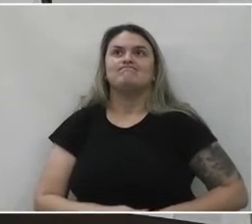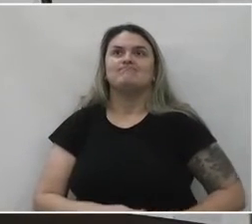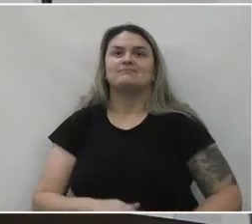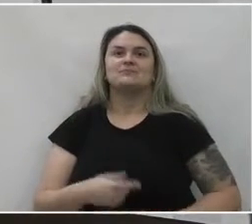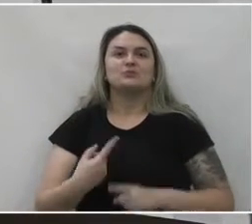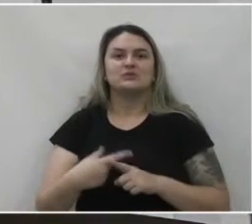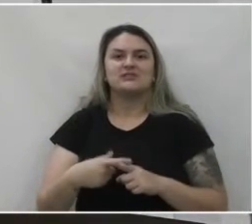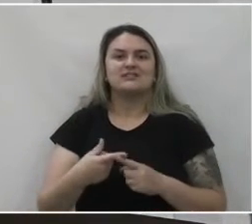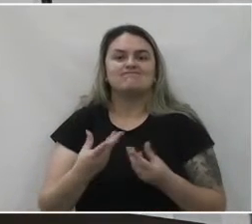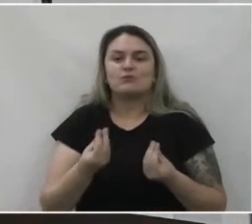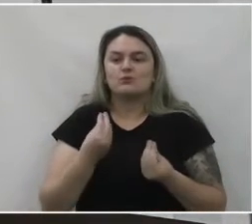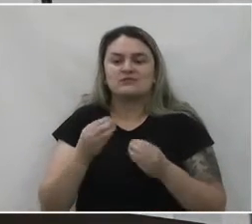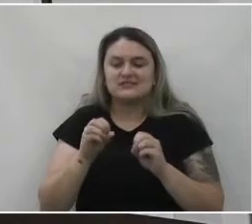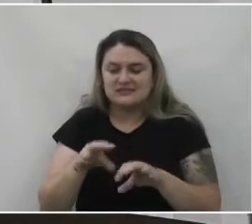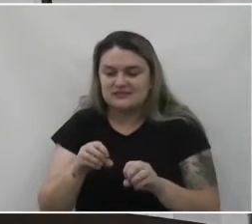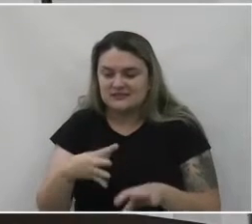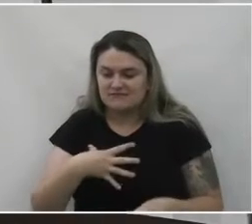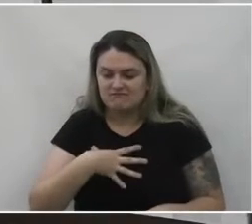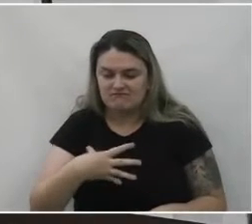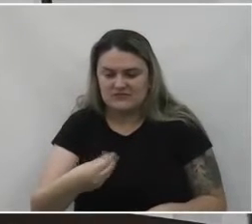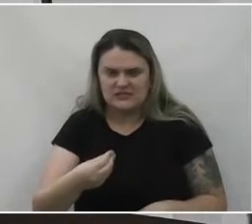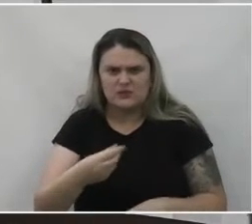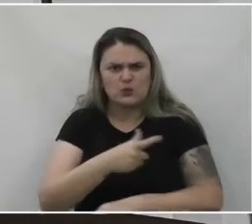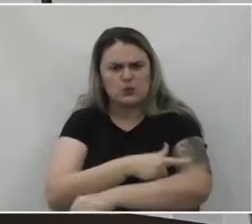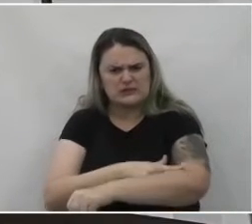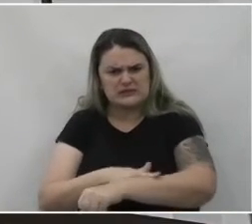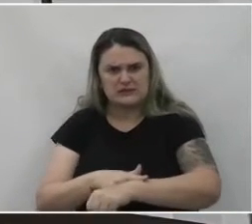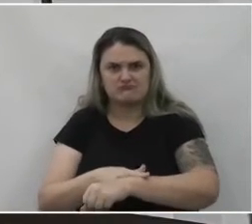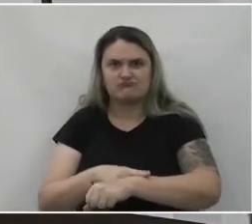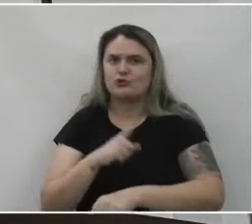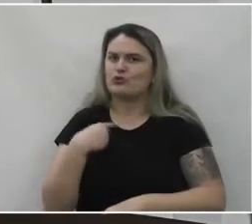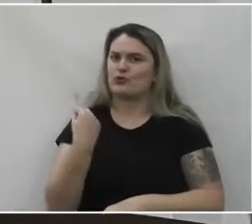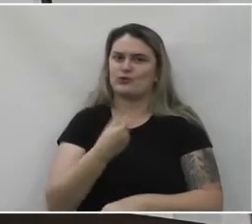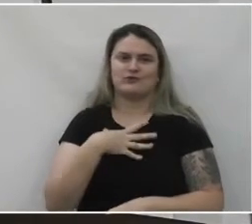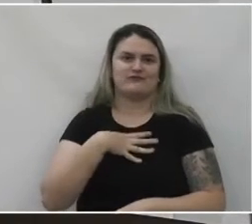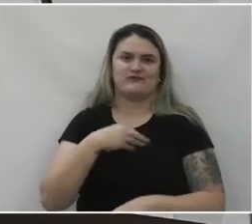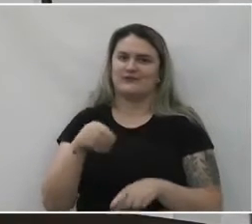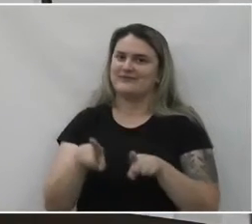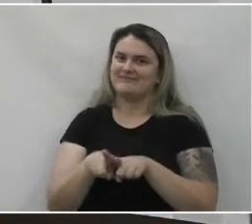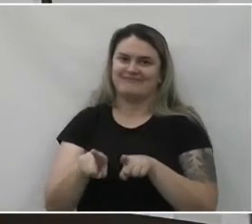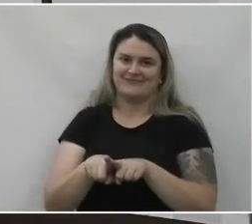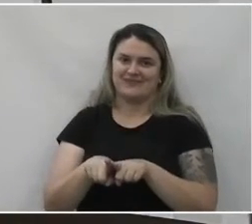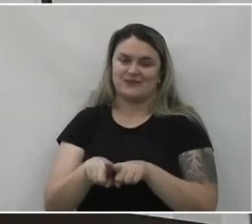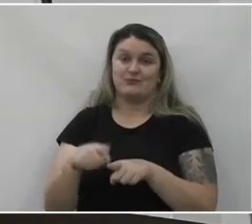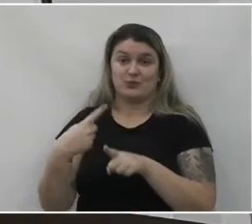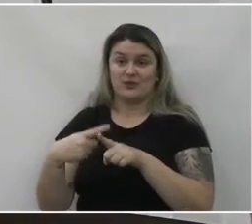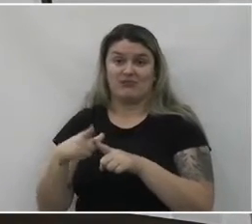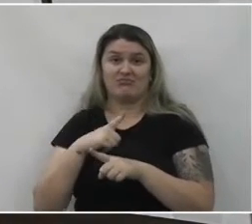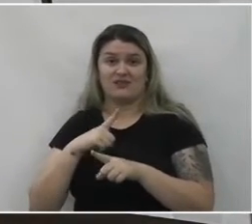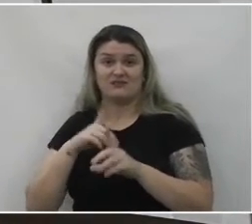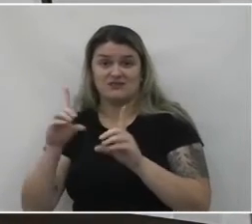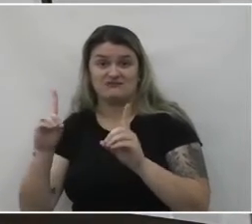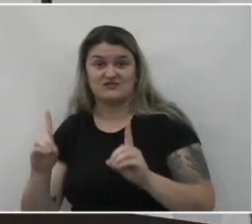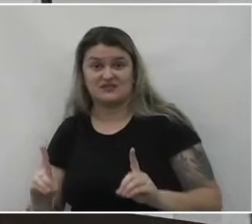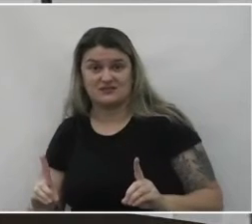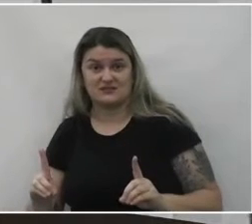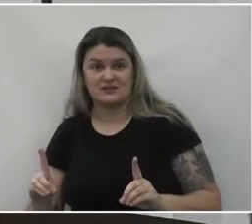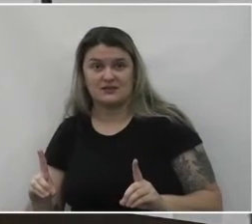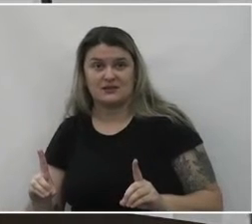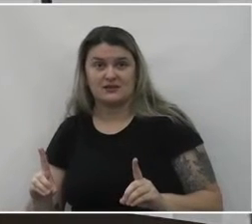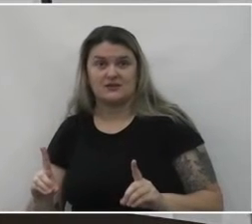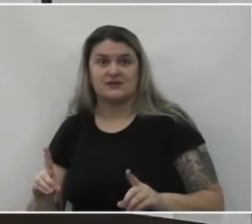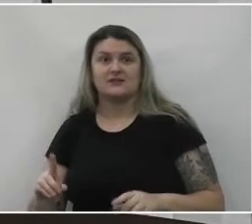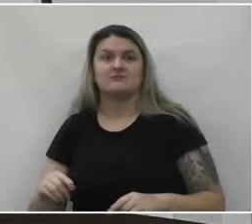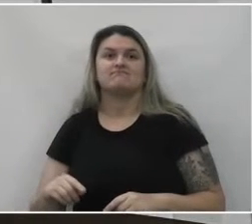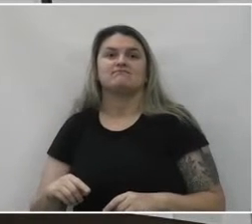educar um filho. Nossos filhos também não são diferentes, apesar da deficiência. Nós temos